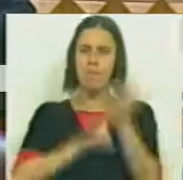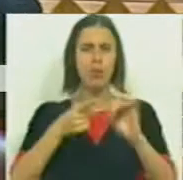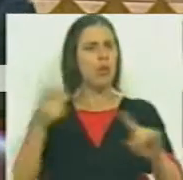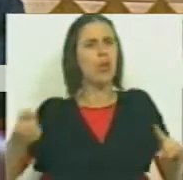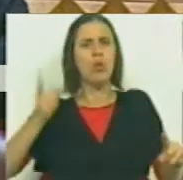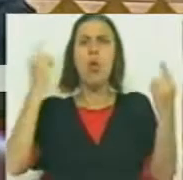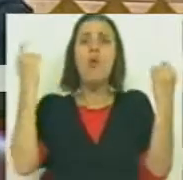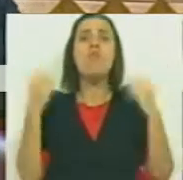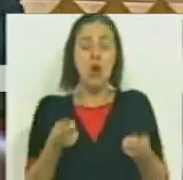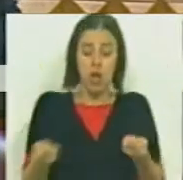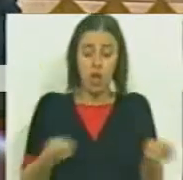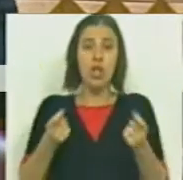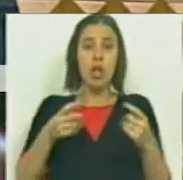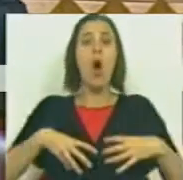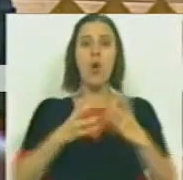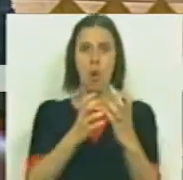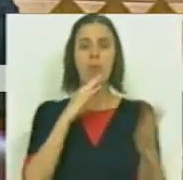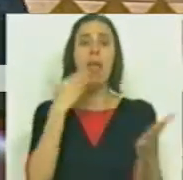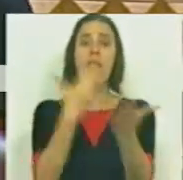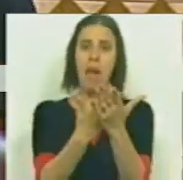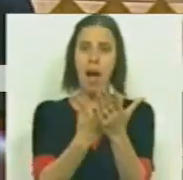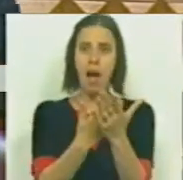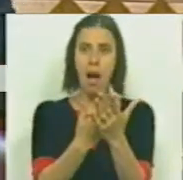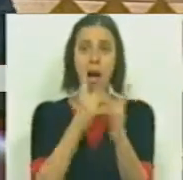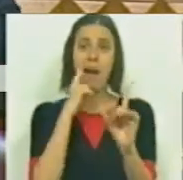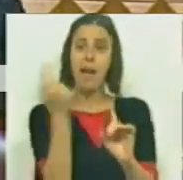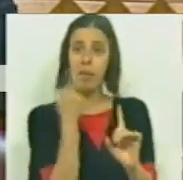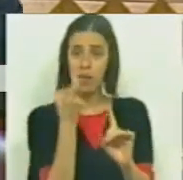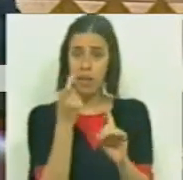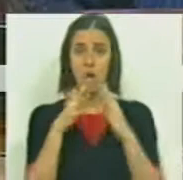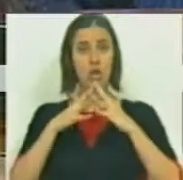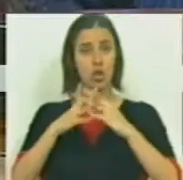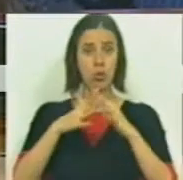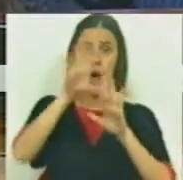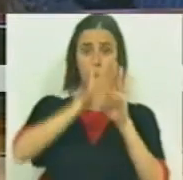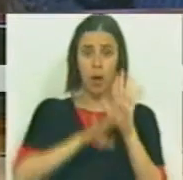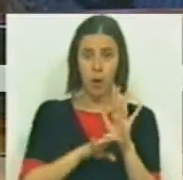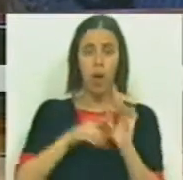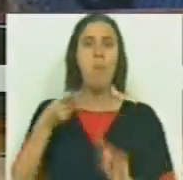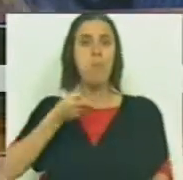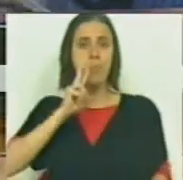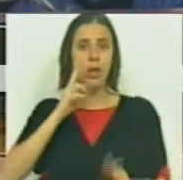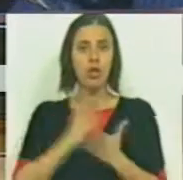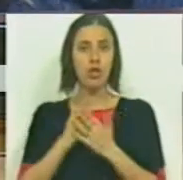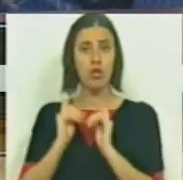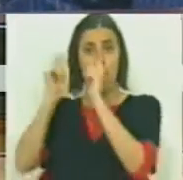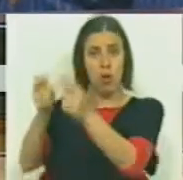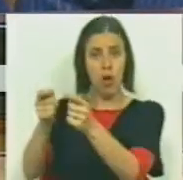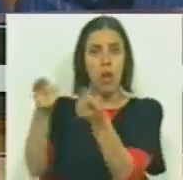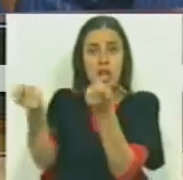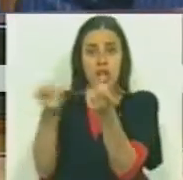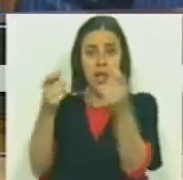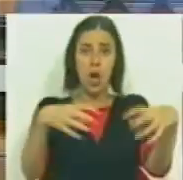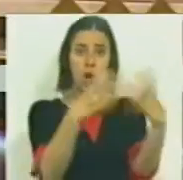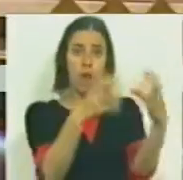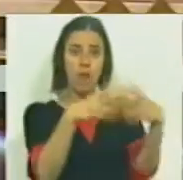não é mais do que passar a gestão de conflitos gerada pela revisão da estrutura curricular para o diretor da escola, que terá de